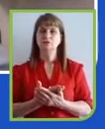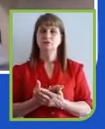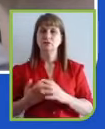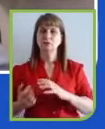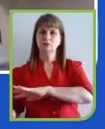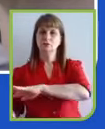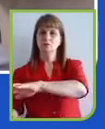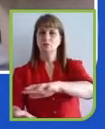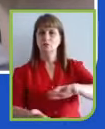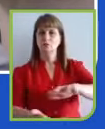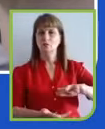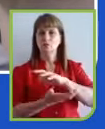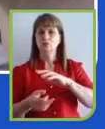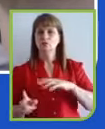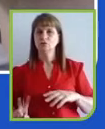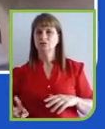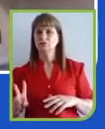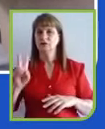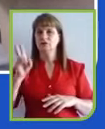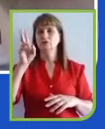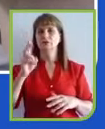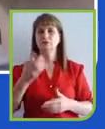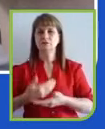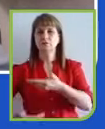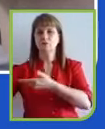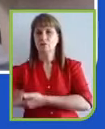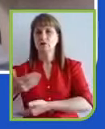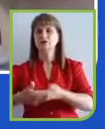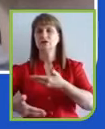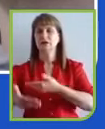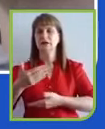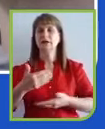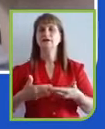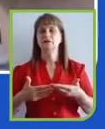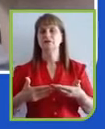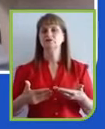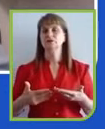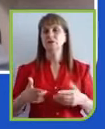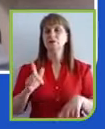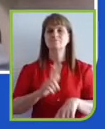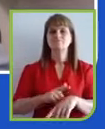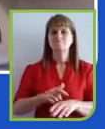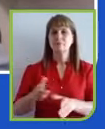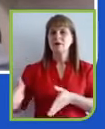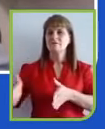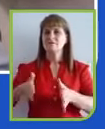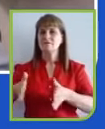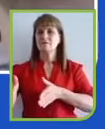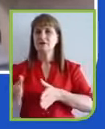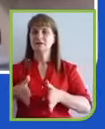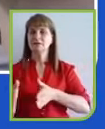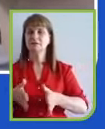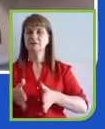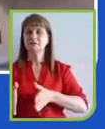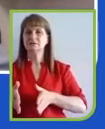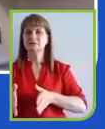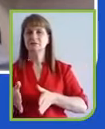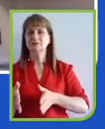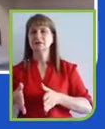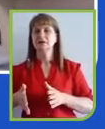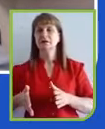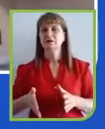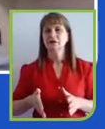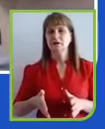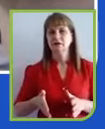isso é uma onda que ela é inexorável. Quer dizer, não